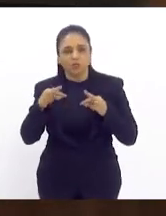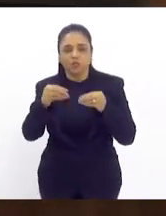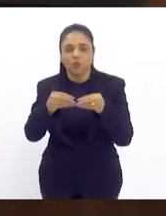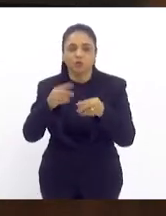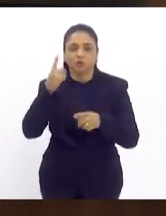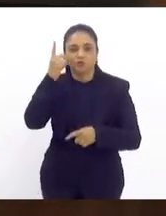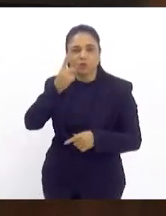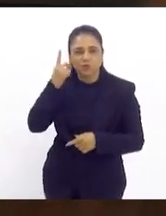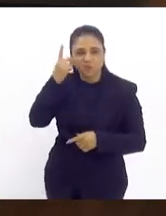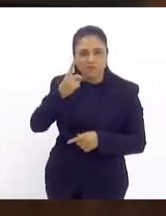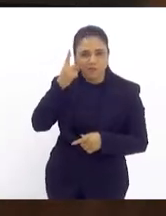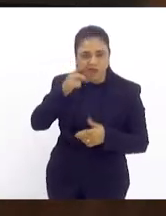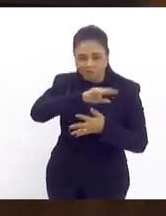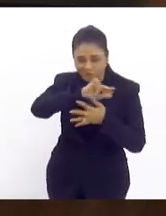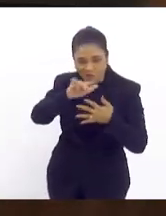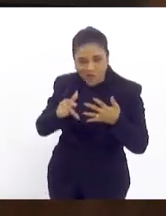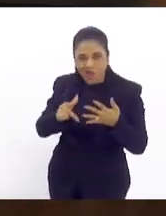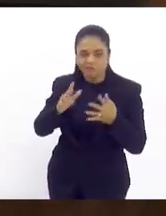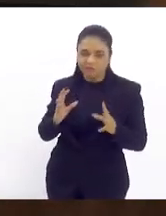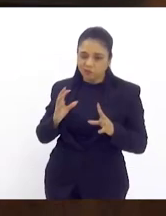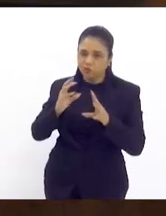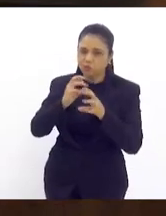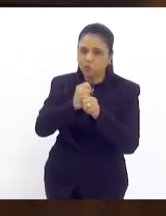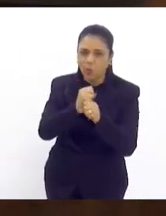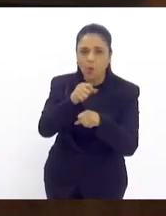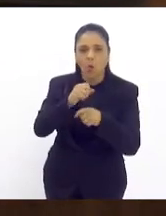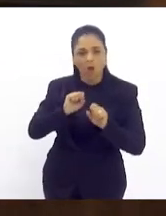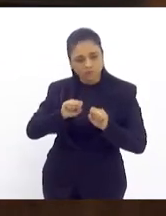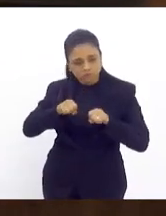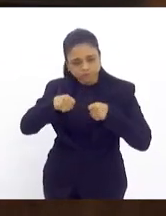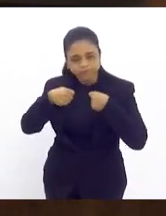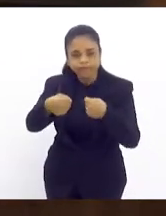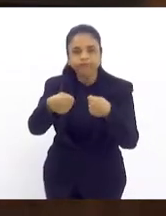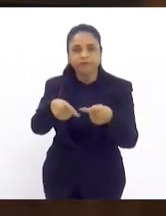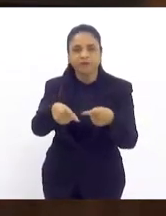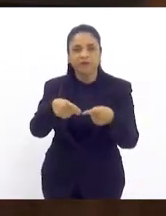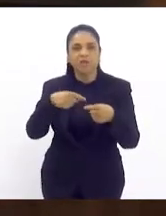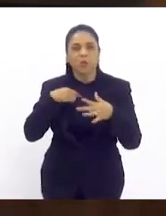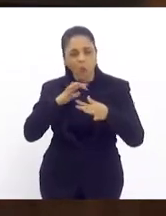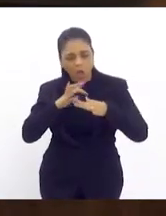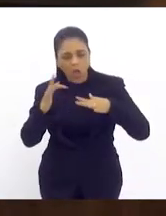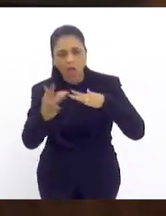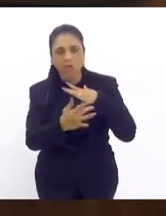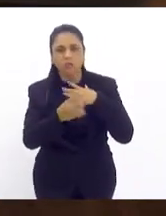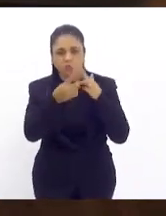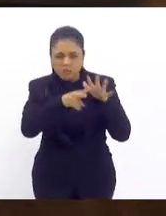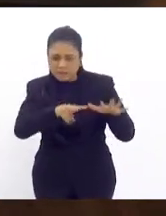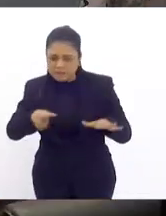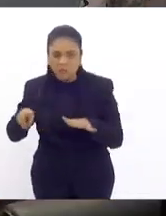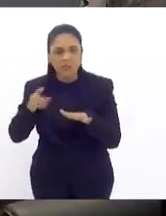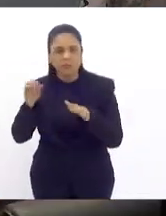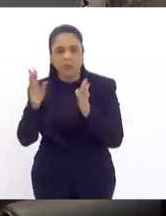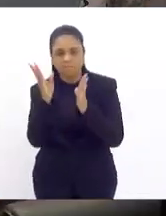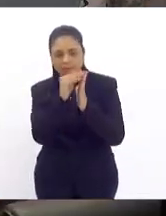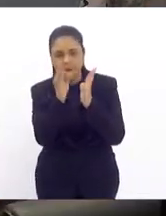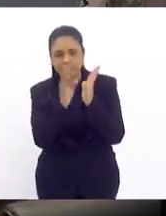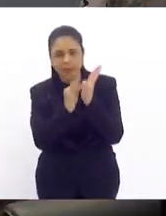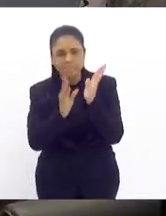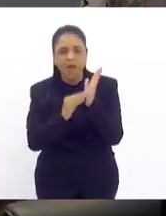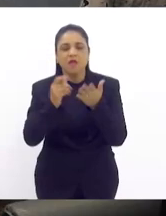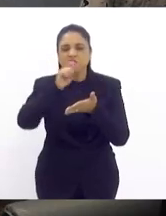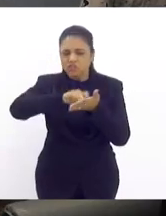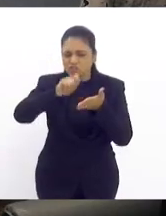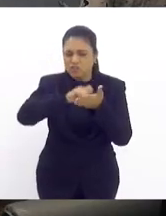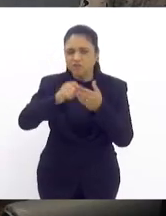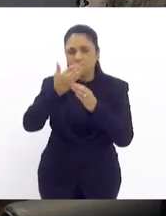deputados aqui se somaram. Eu, em todas as minhas redes, estou há uma semana postando isso. Escrevi para o prefeito,